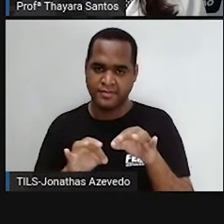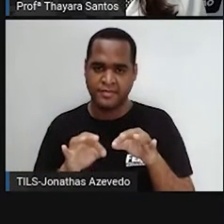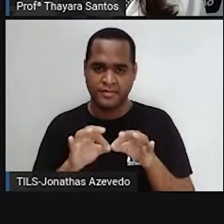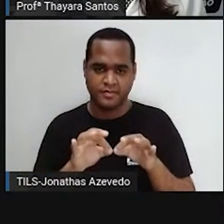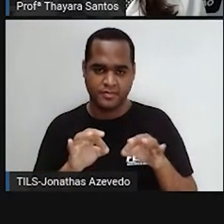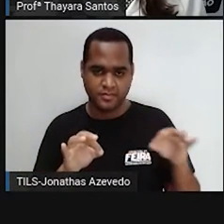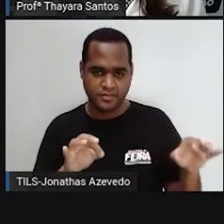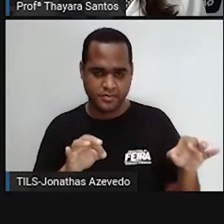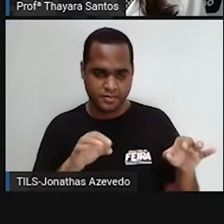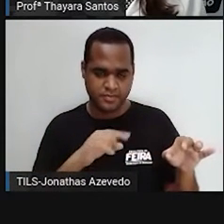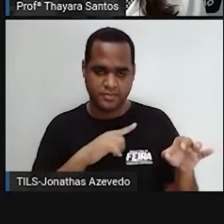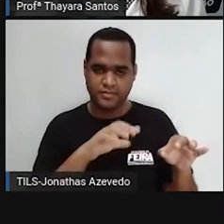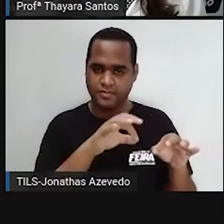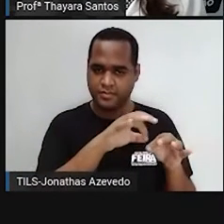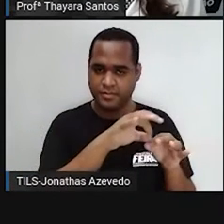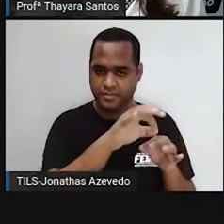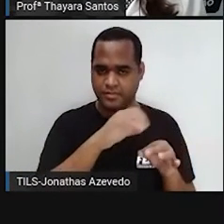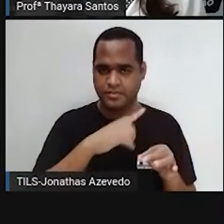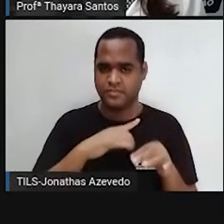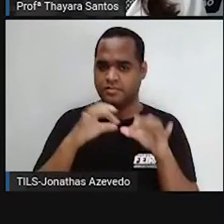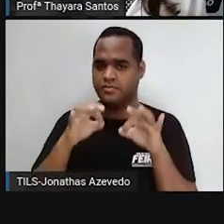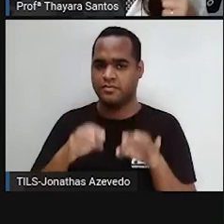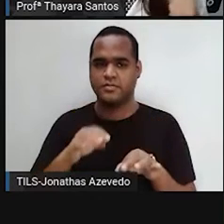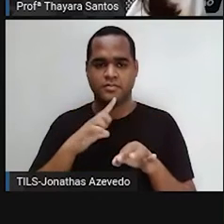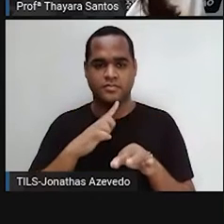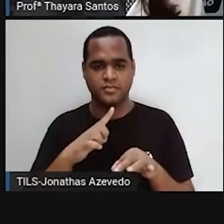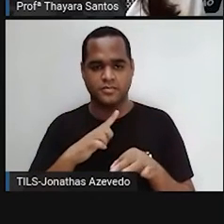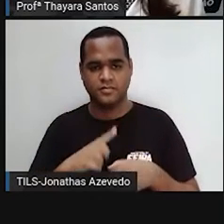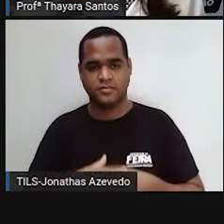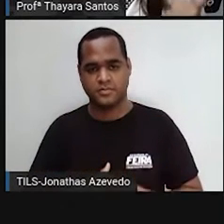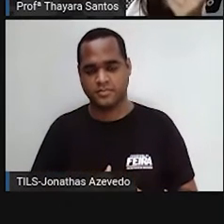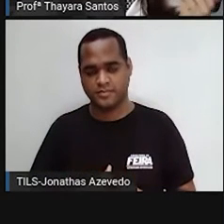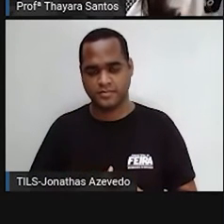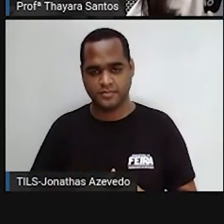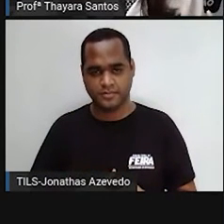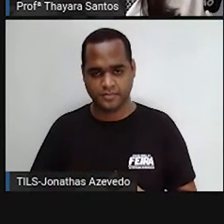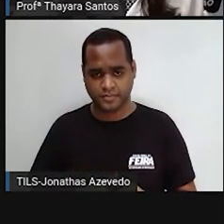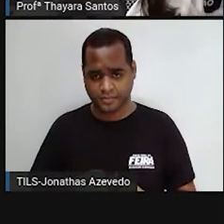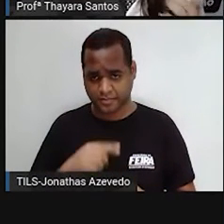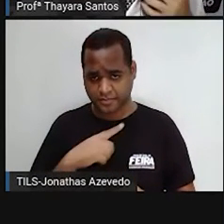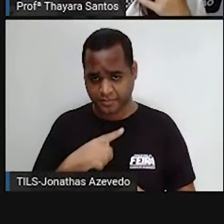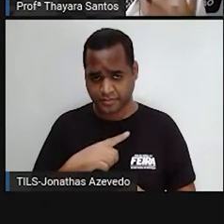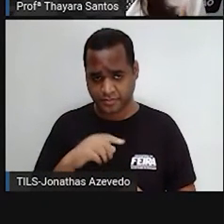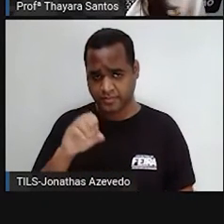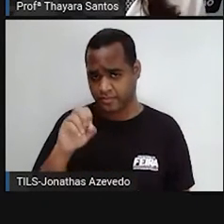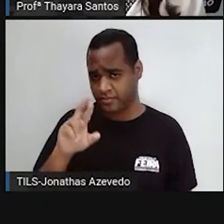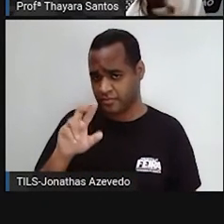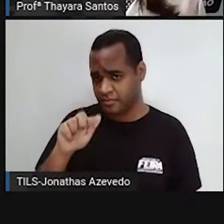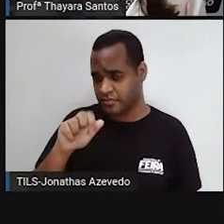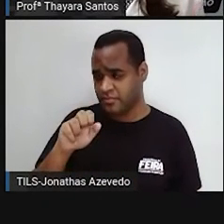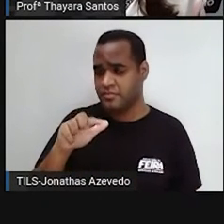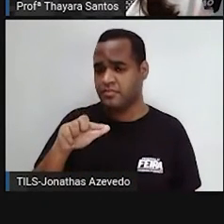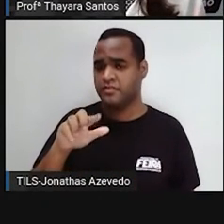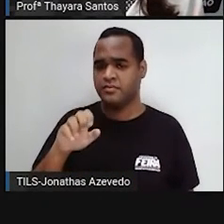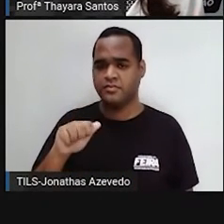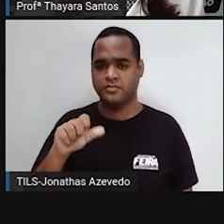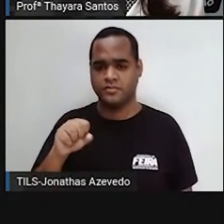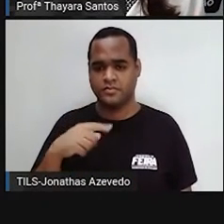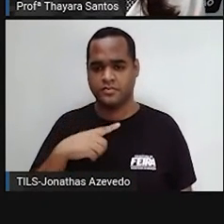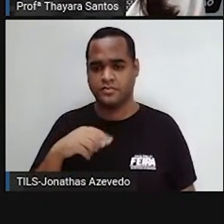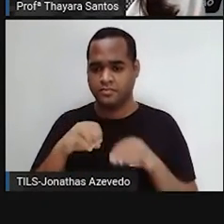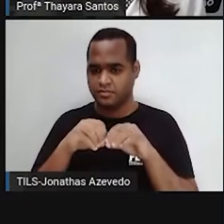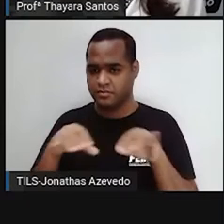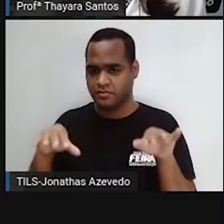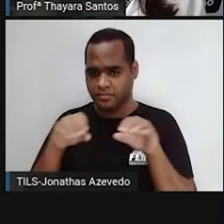Ela tem esse formato mais regular aqui. Além disso, tem organelas, que são essas estruturas que são dispersas aí no